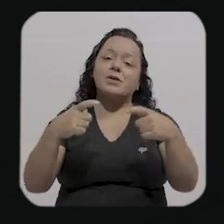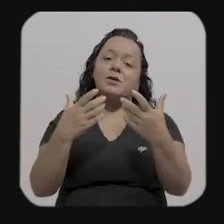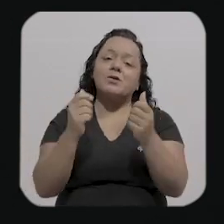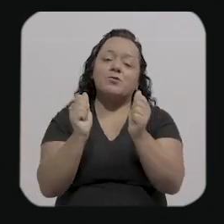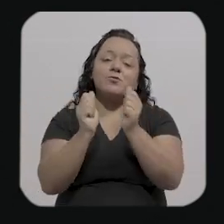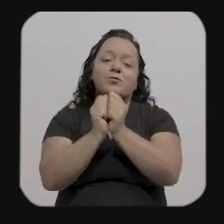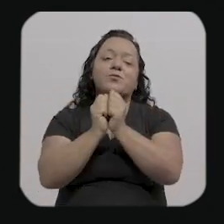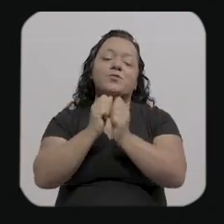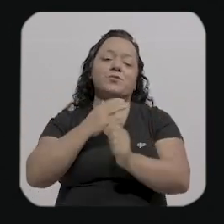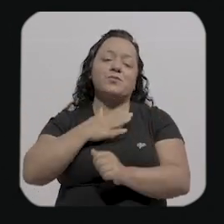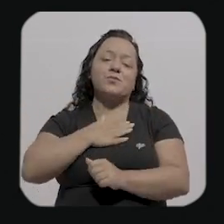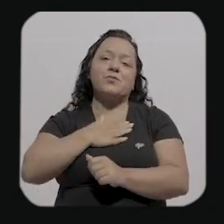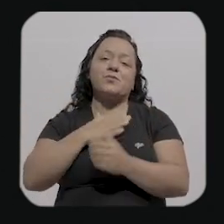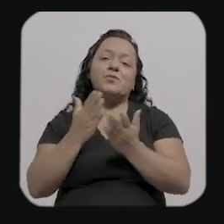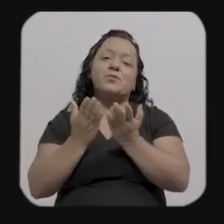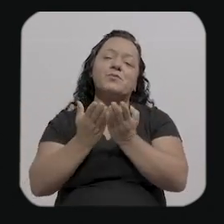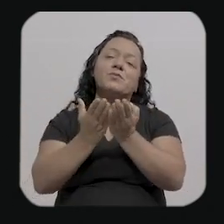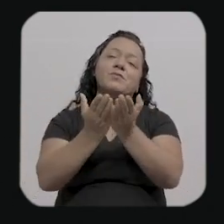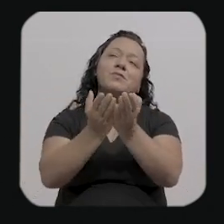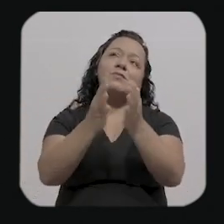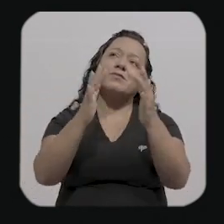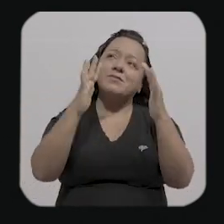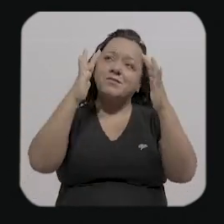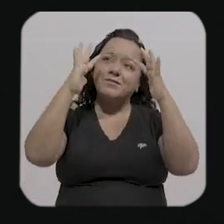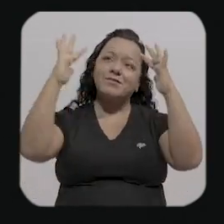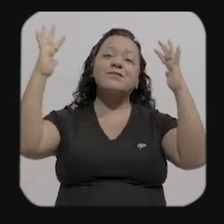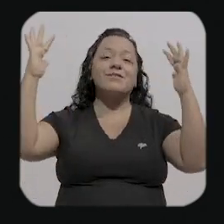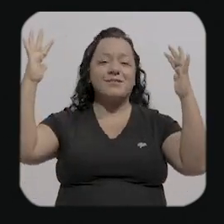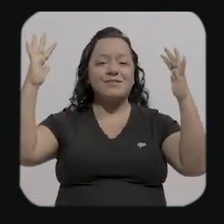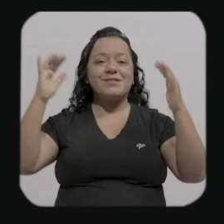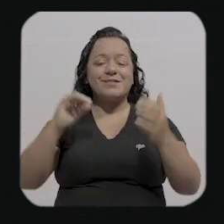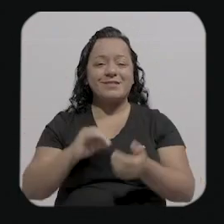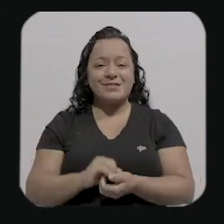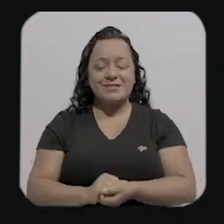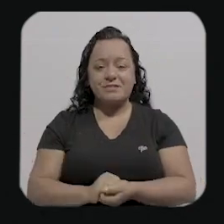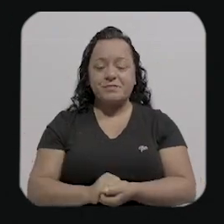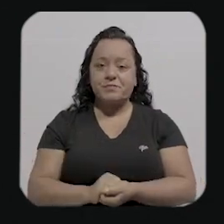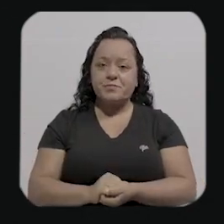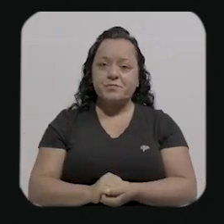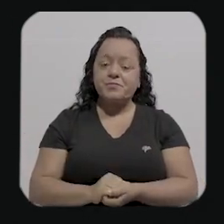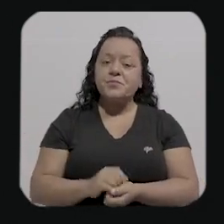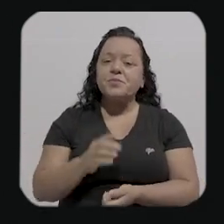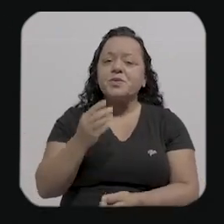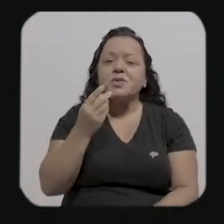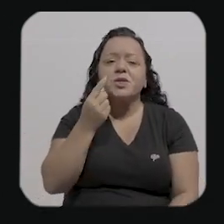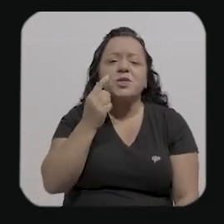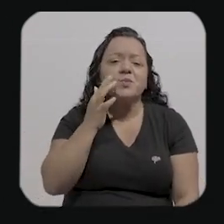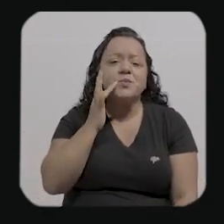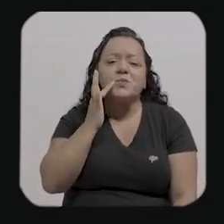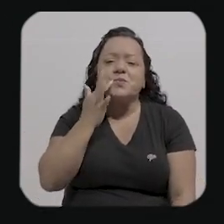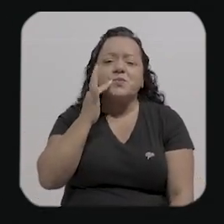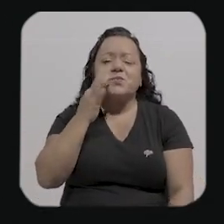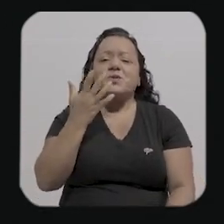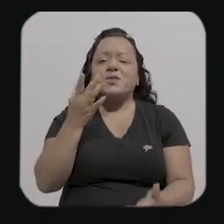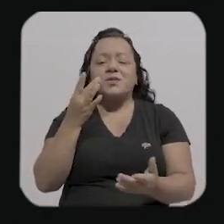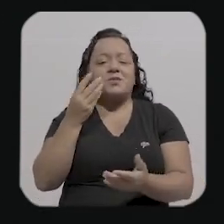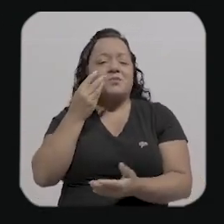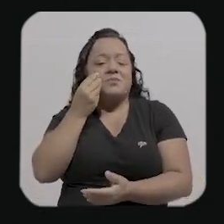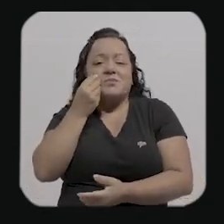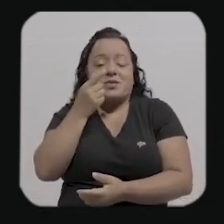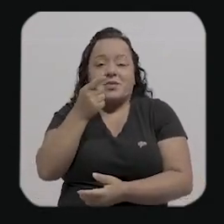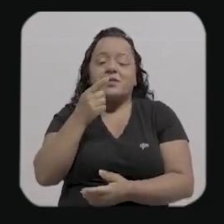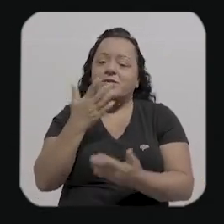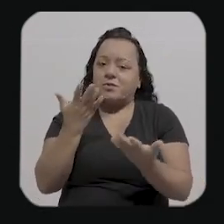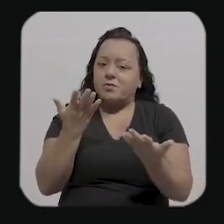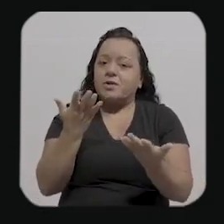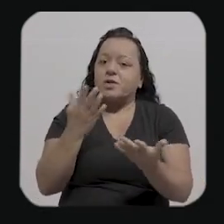deixando com um gostinho pra quem não conhece o trabalho do Eliseu ele está com um mormaço aqui na mão que é um